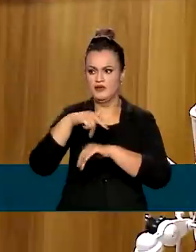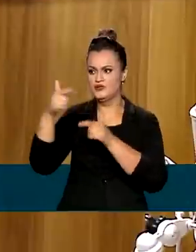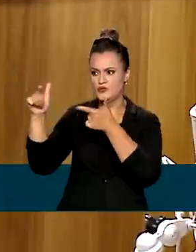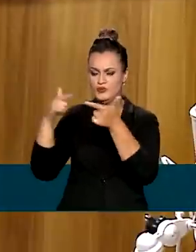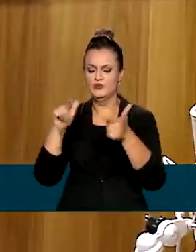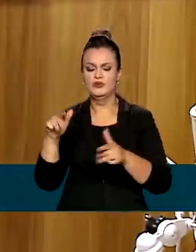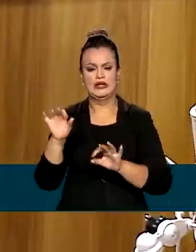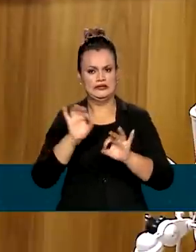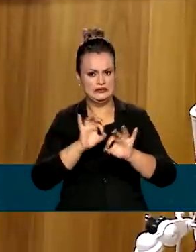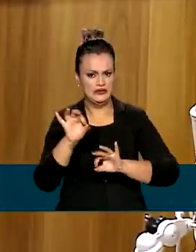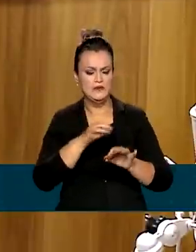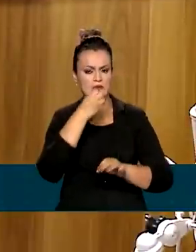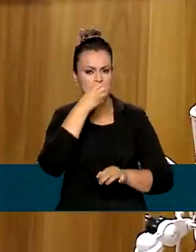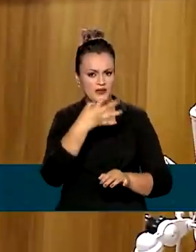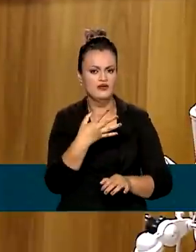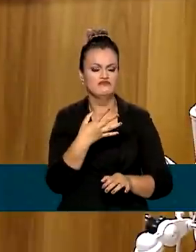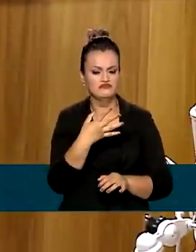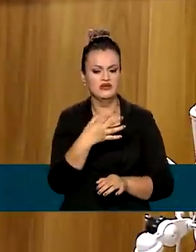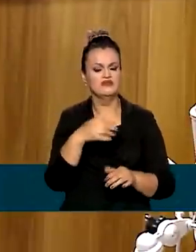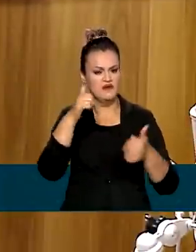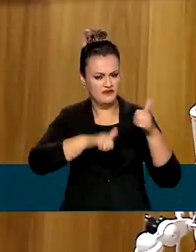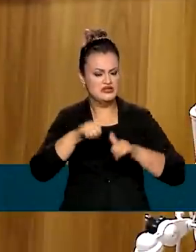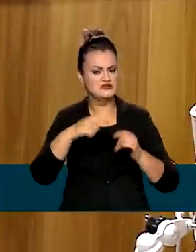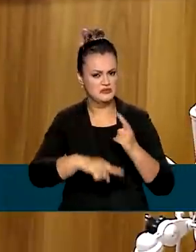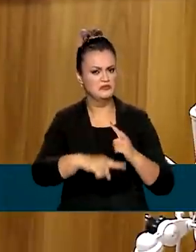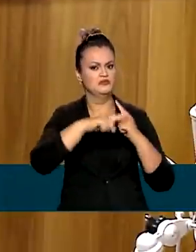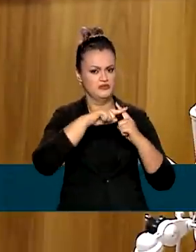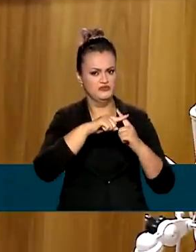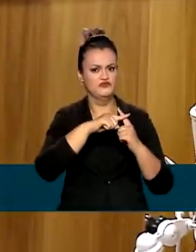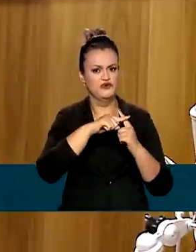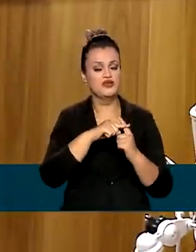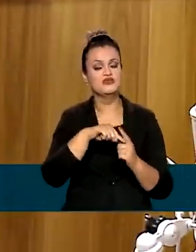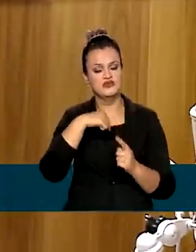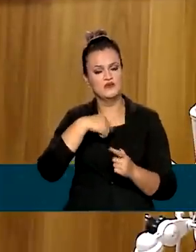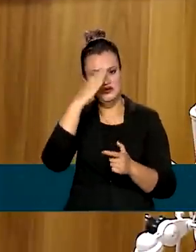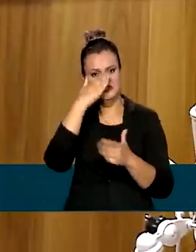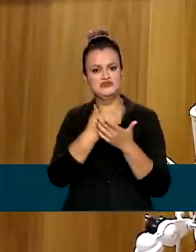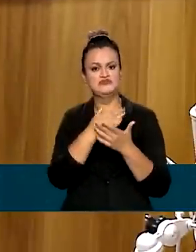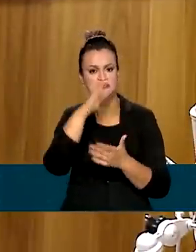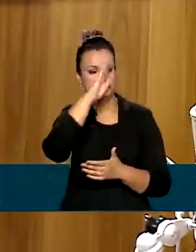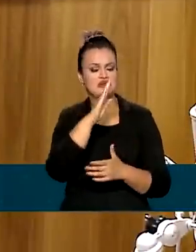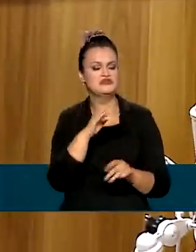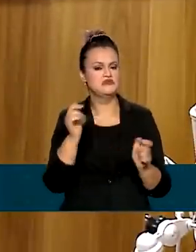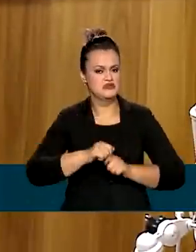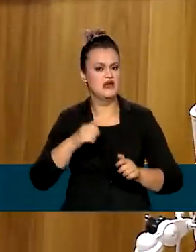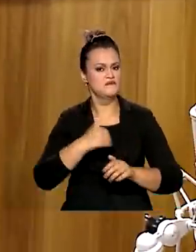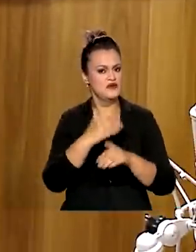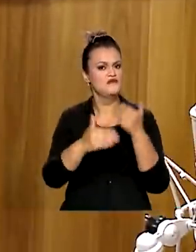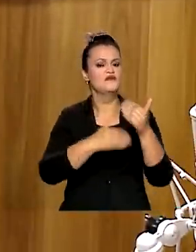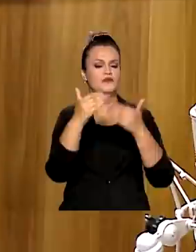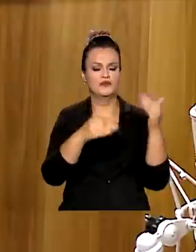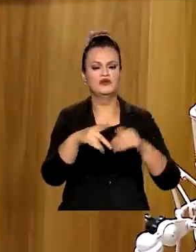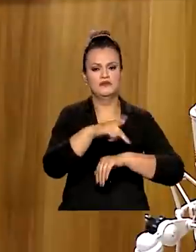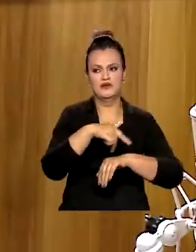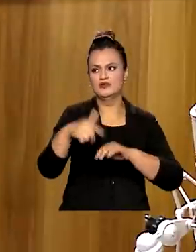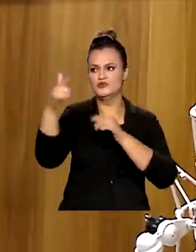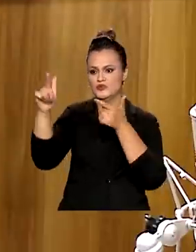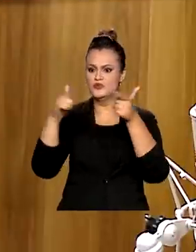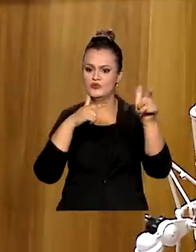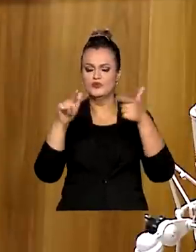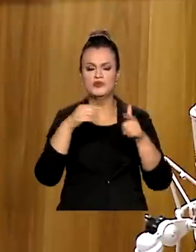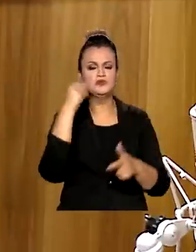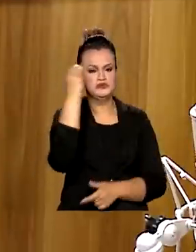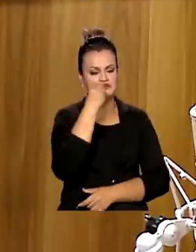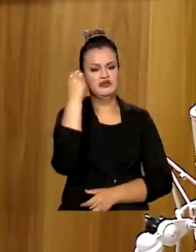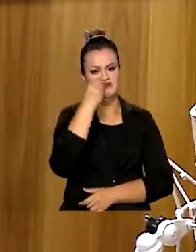prepararam para esse pós-pandemia. Então, a avaliação foi bastante positiva e eu acredito que o Brasil tem muito a contribuir também com outros países com essas